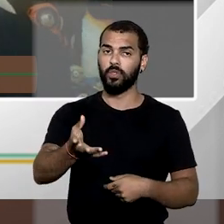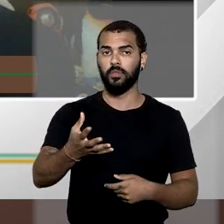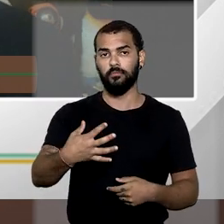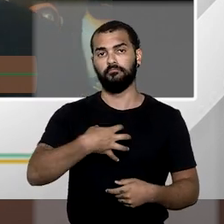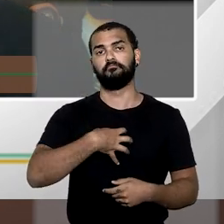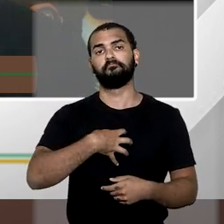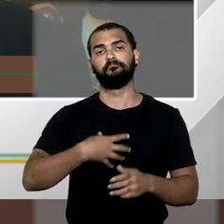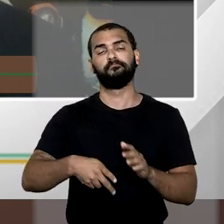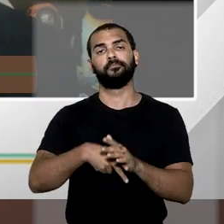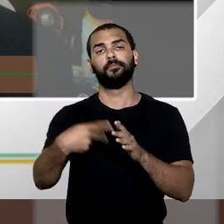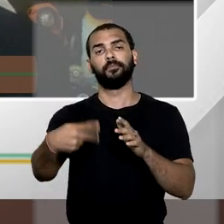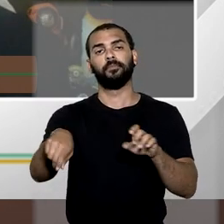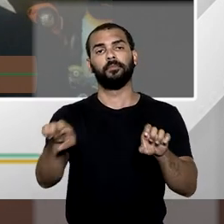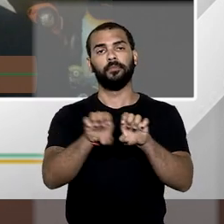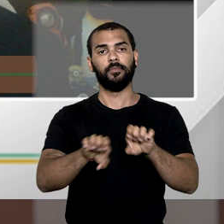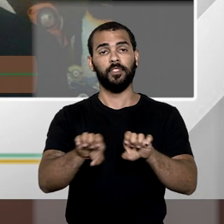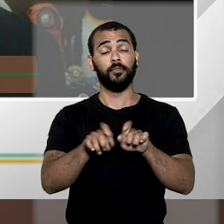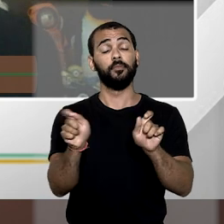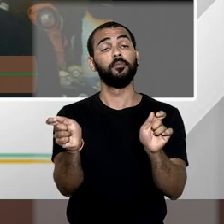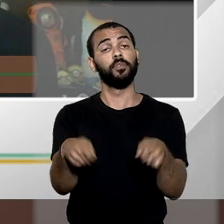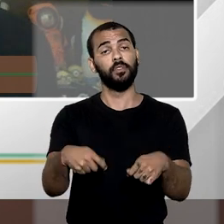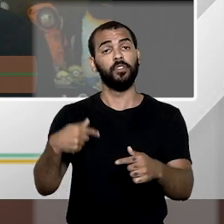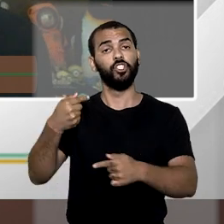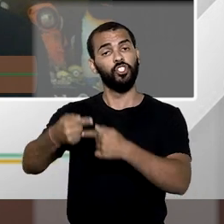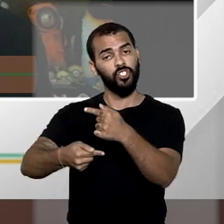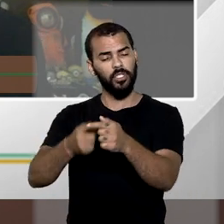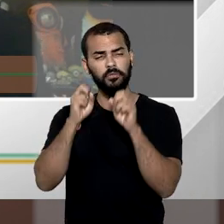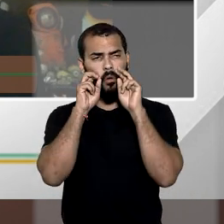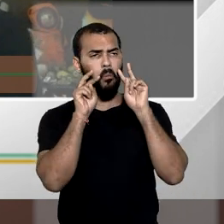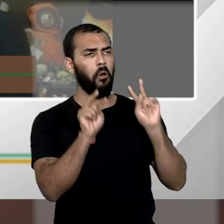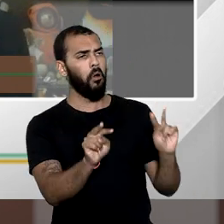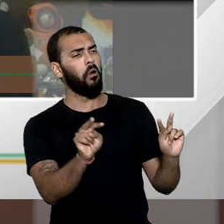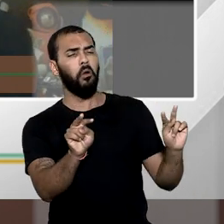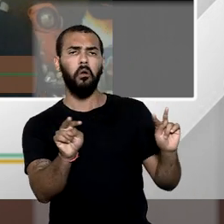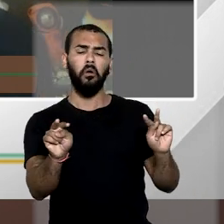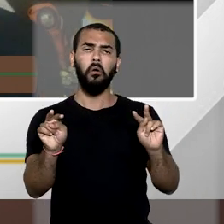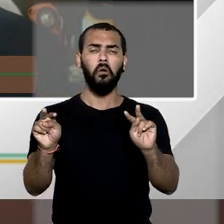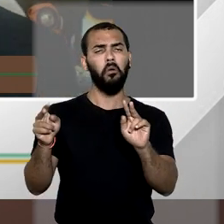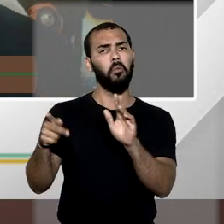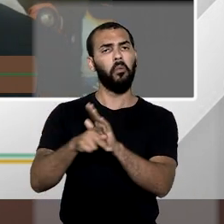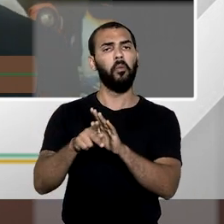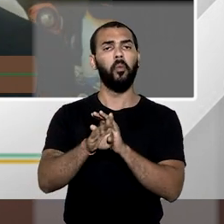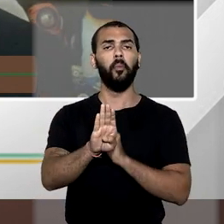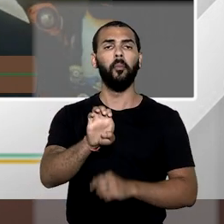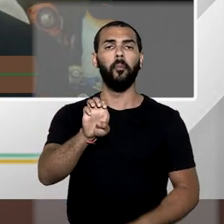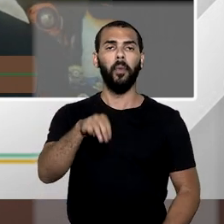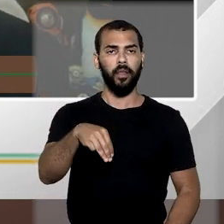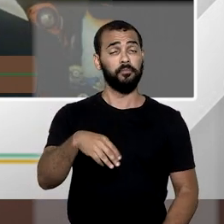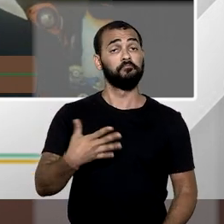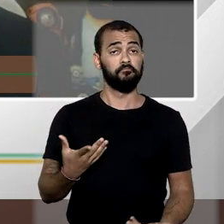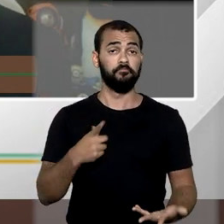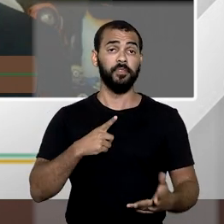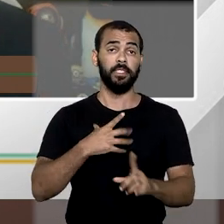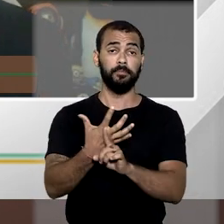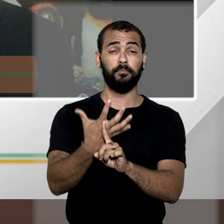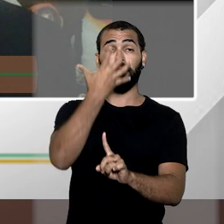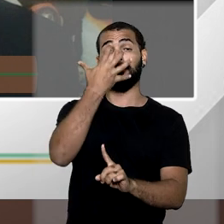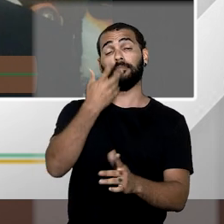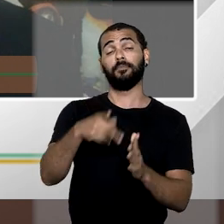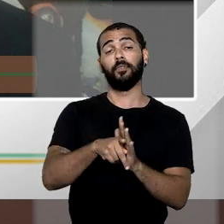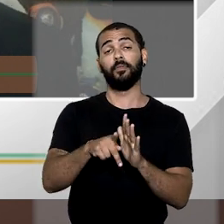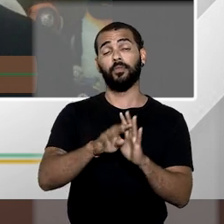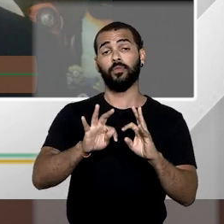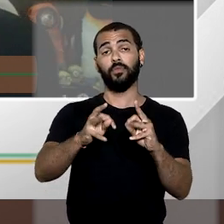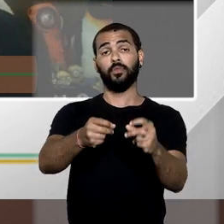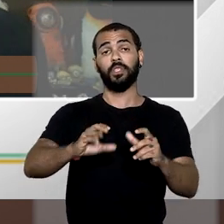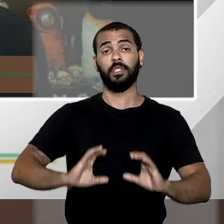inteireza para que todas as gerações possam usufruir desse bem que, na realidade, é significativo para toda